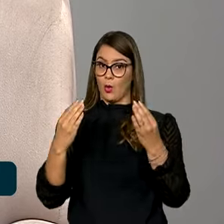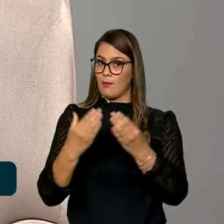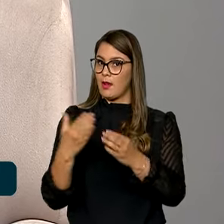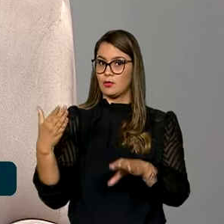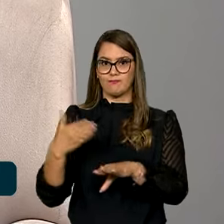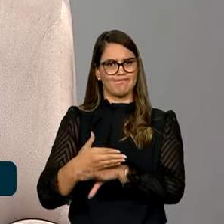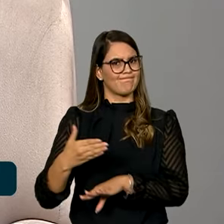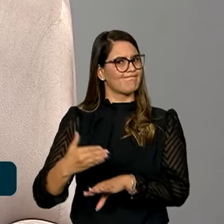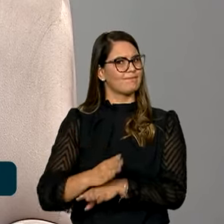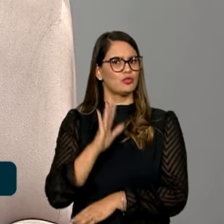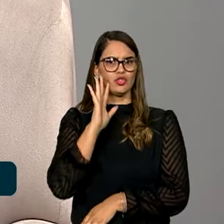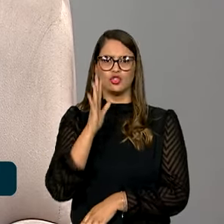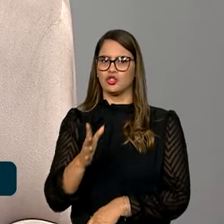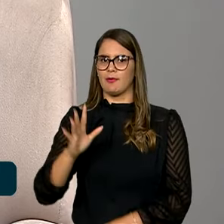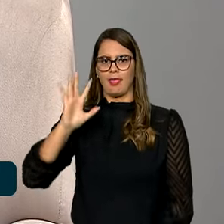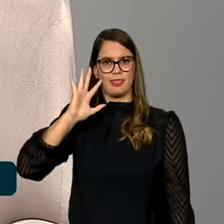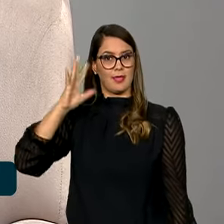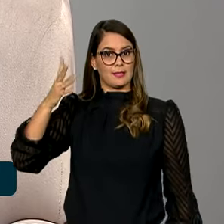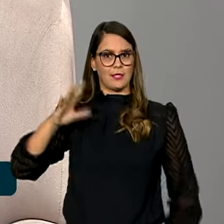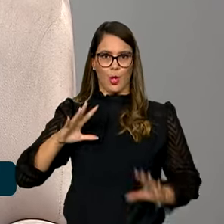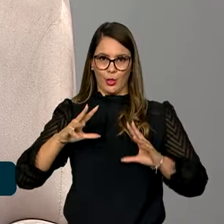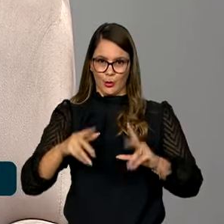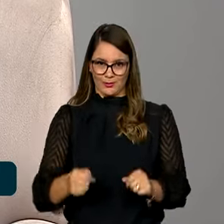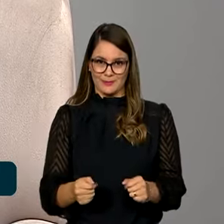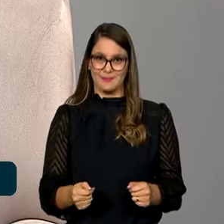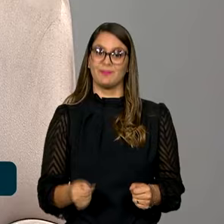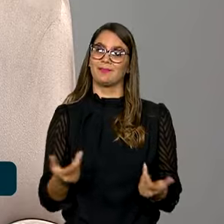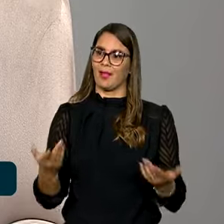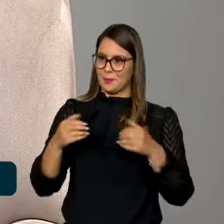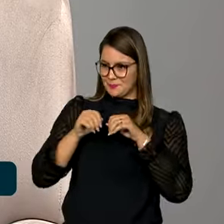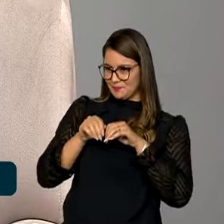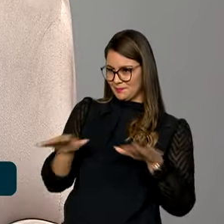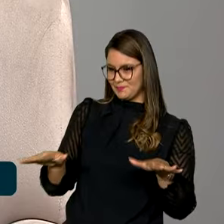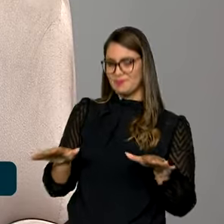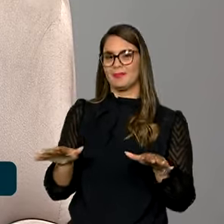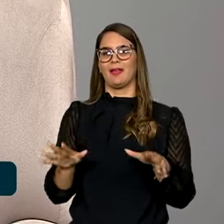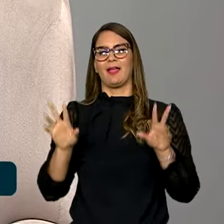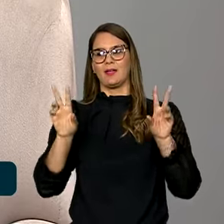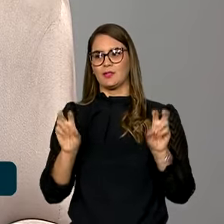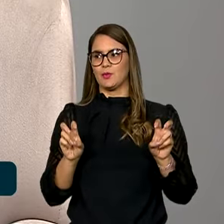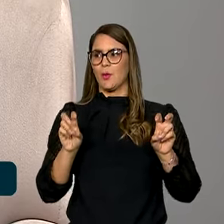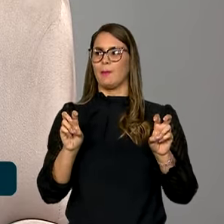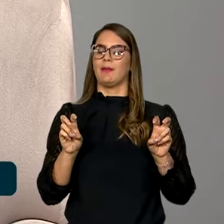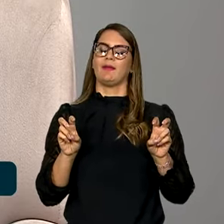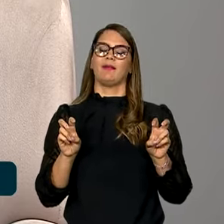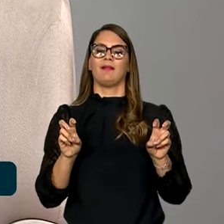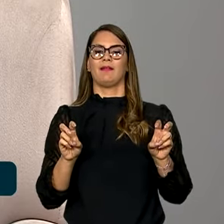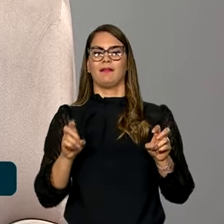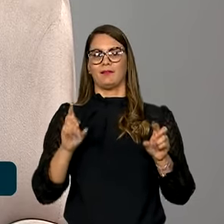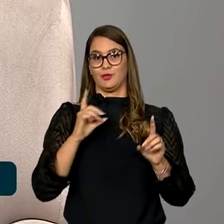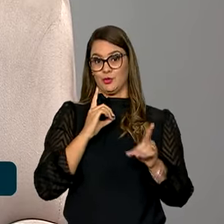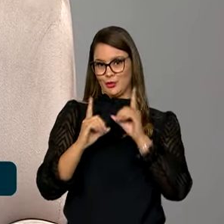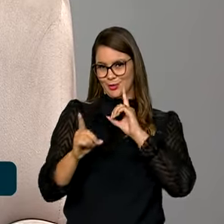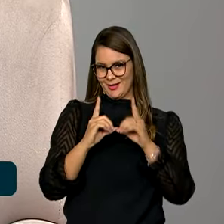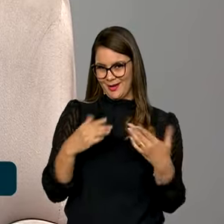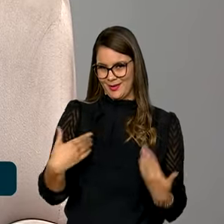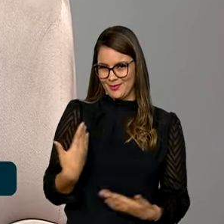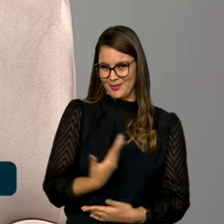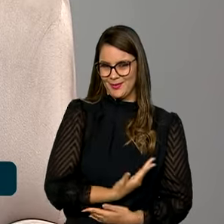diretamente das tomadas de decisões. Muito bom. Agora, expandindo um pouco, né? Esse nosso diálogo aqui.